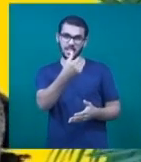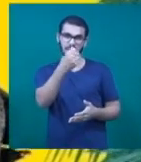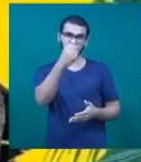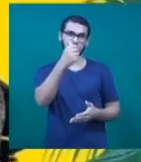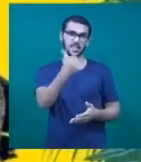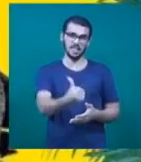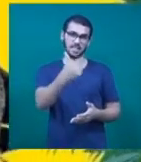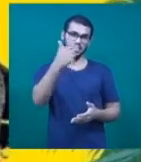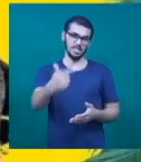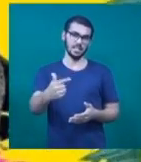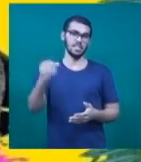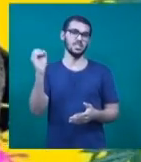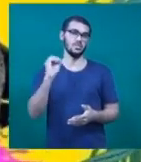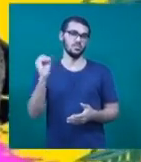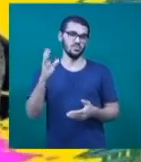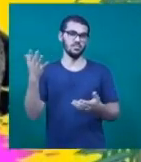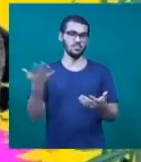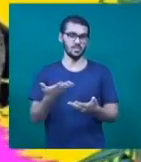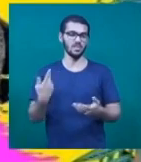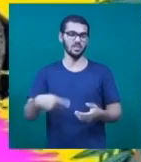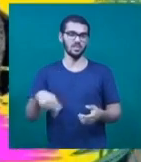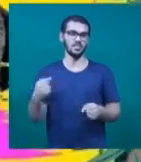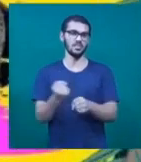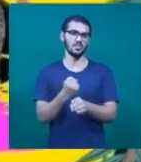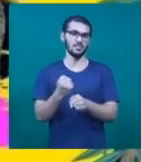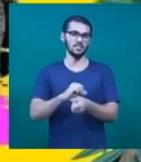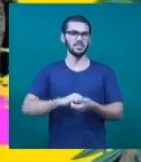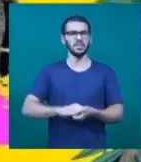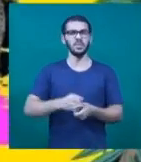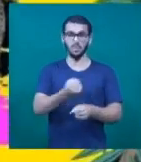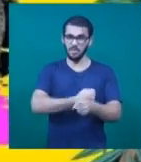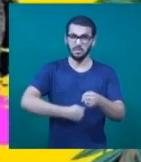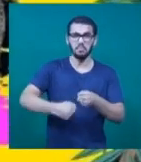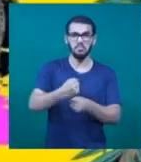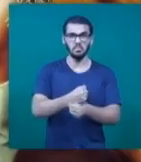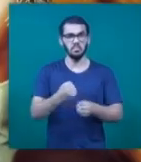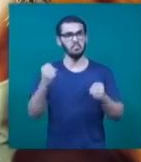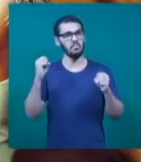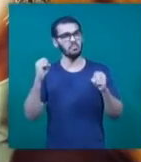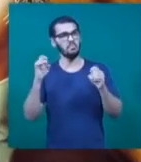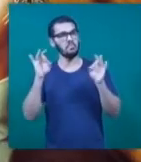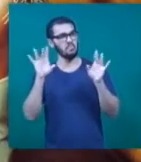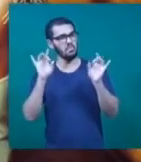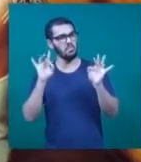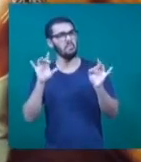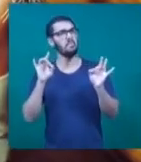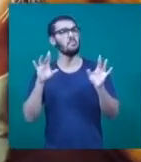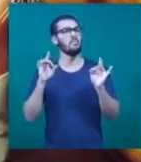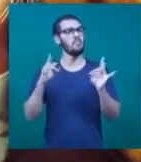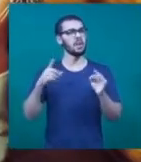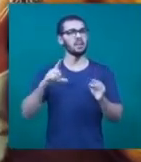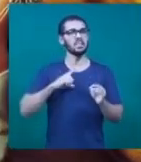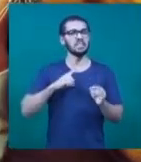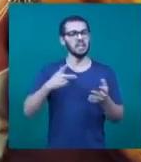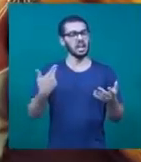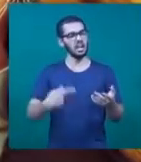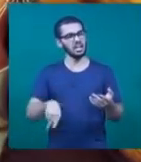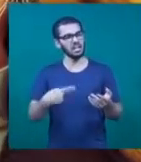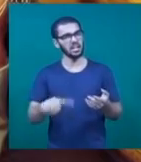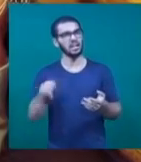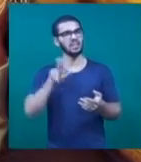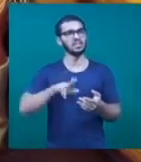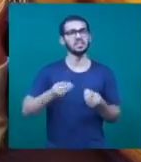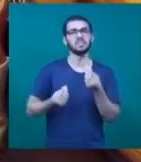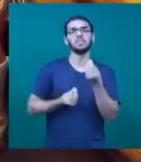Timbre desse ano. O Festival Timbre, ano passado, fez bastante sucesso. É um evento que tem se consolidado na cidade. Qual a expectativa para essa